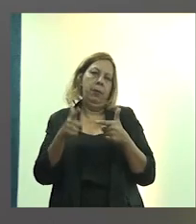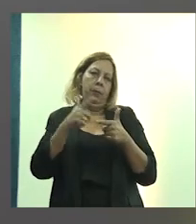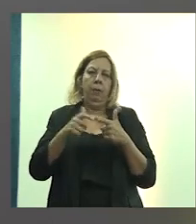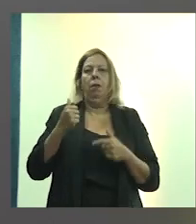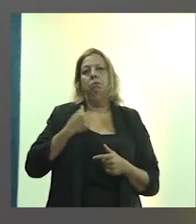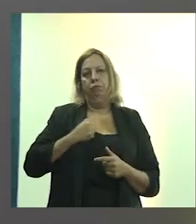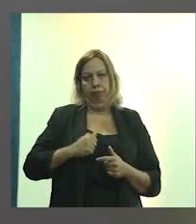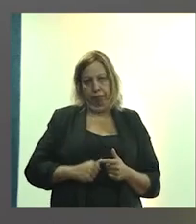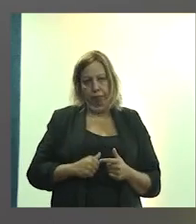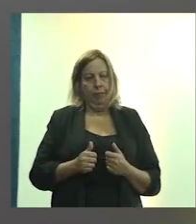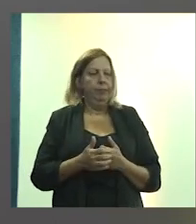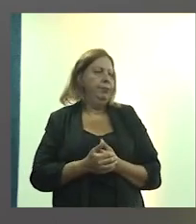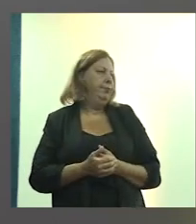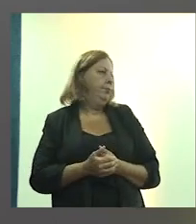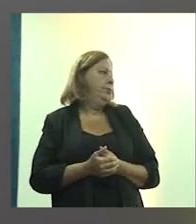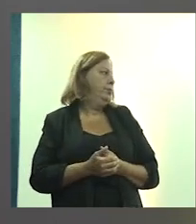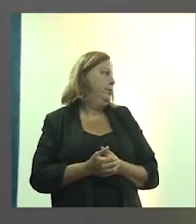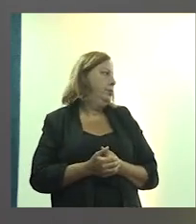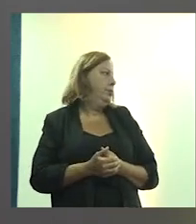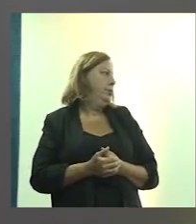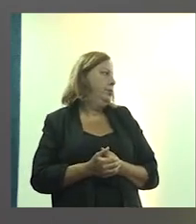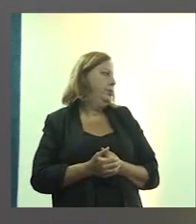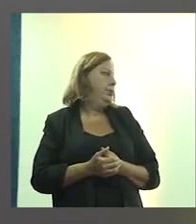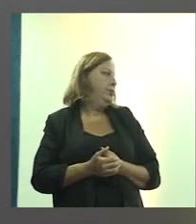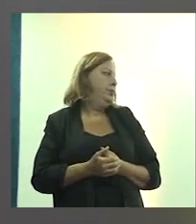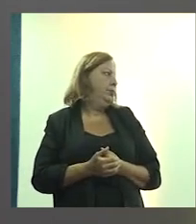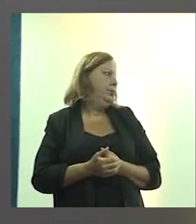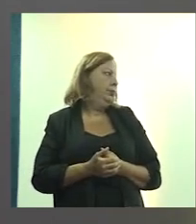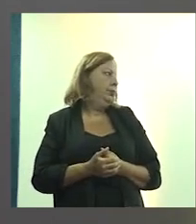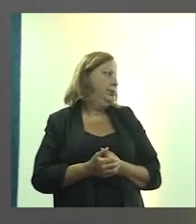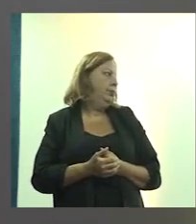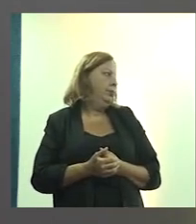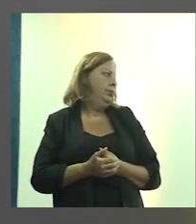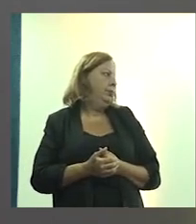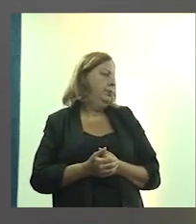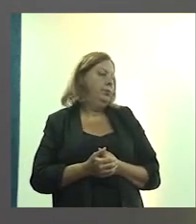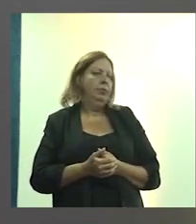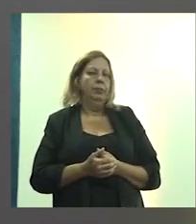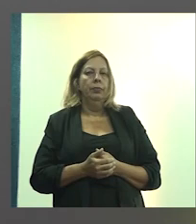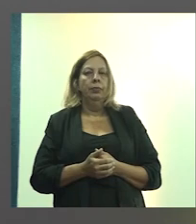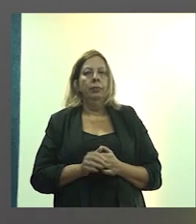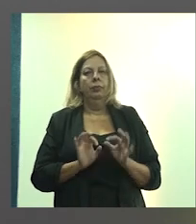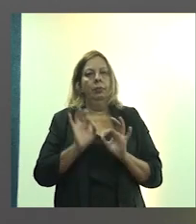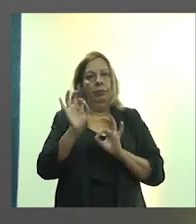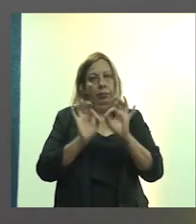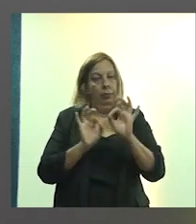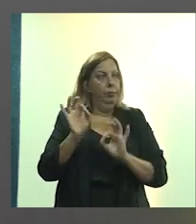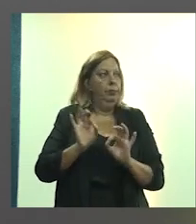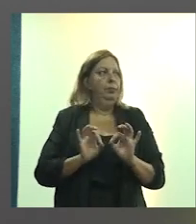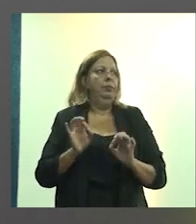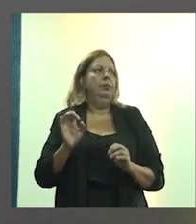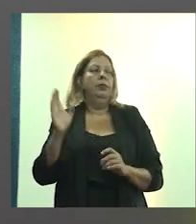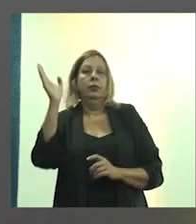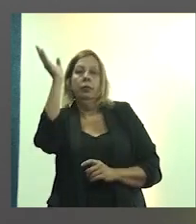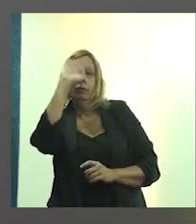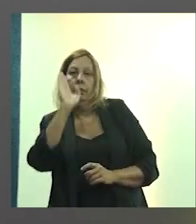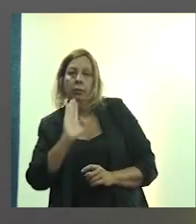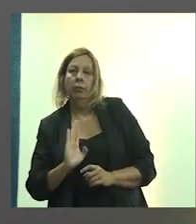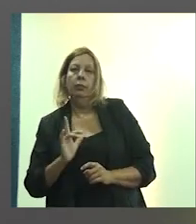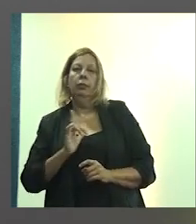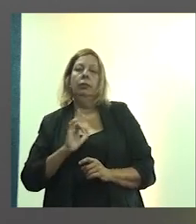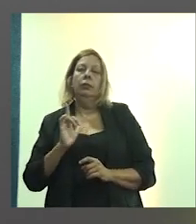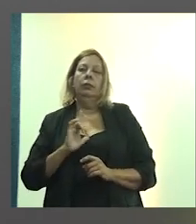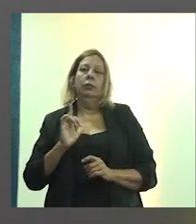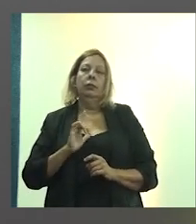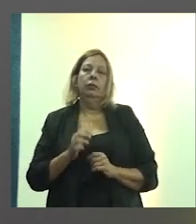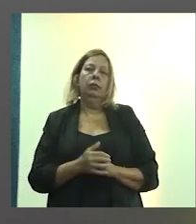Aqui, o que a gente chama também do que a mídia internacional está trabalhando, essa questão do milagre da